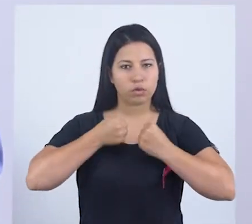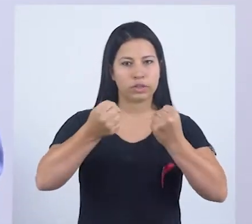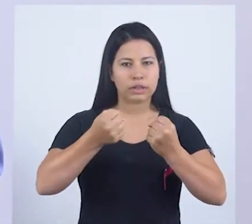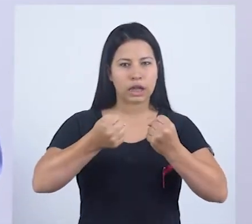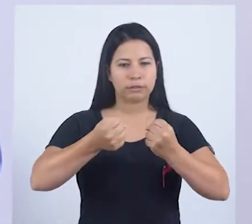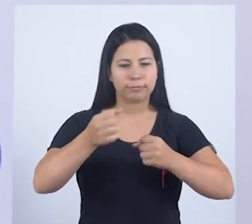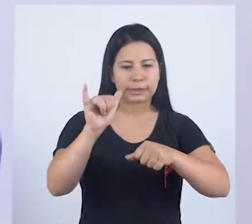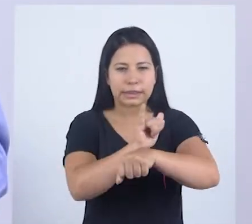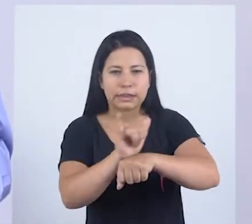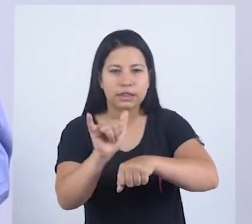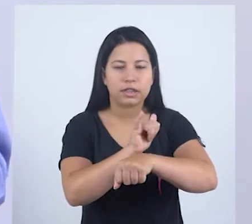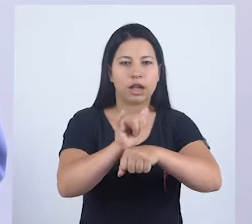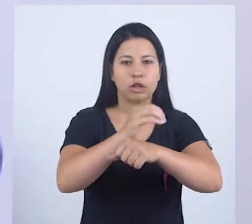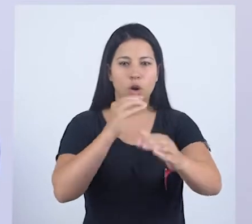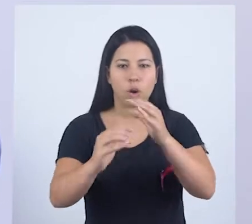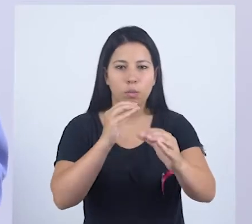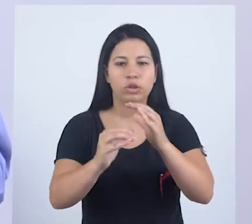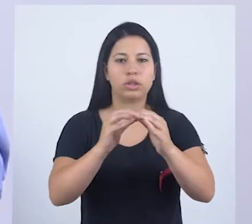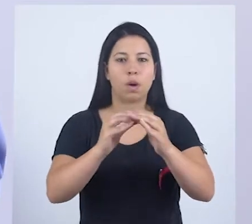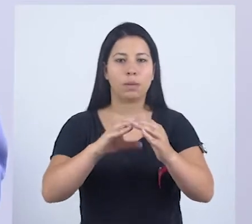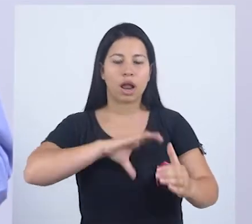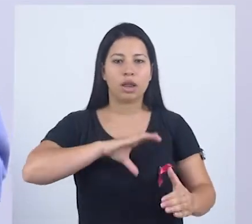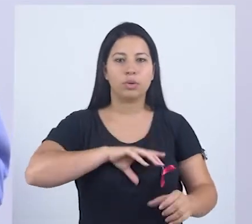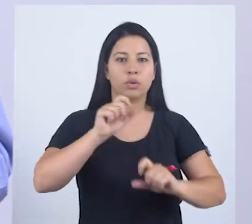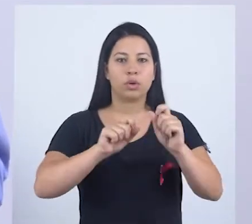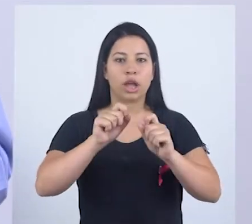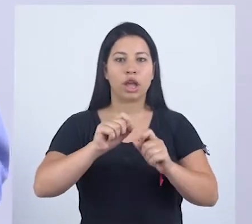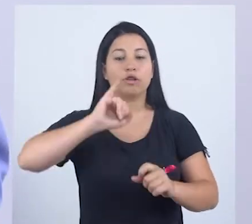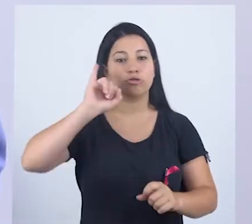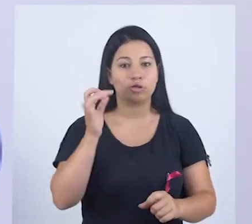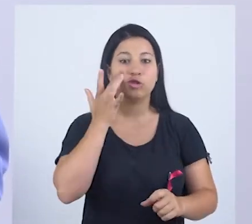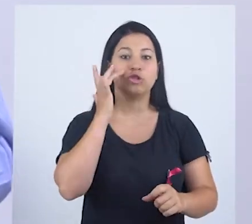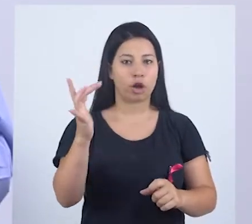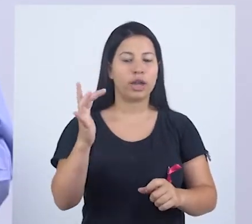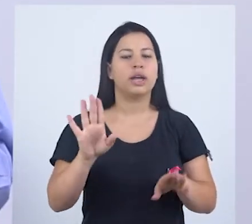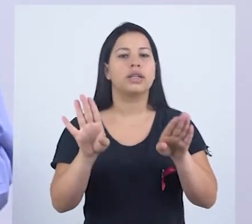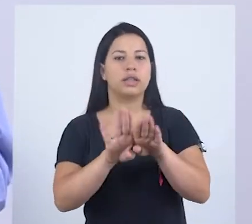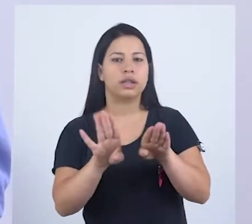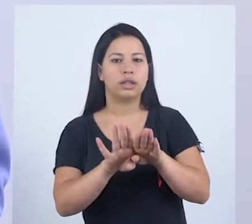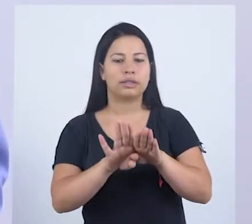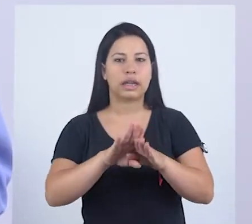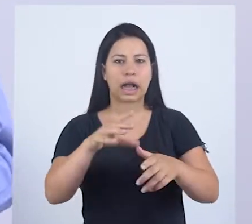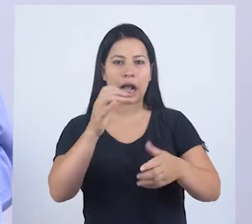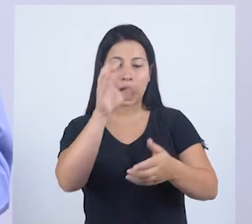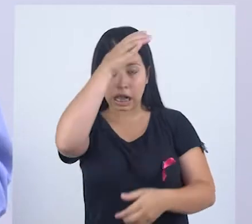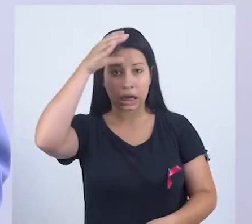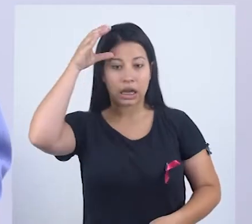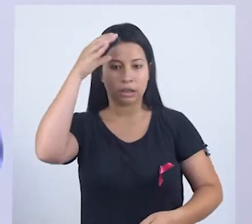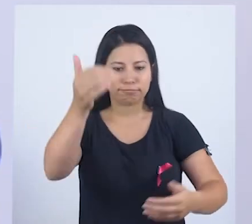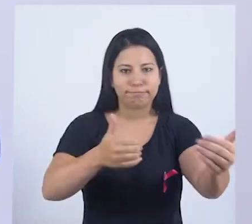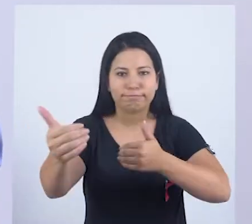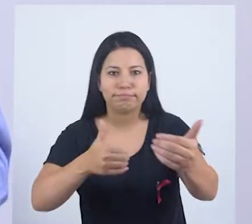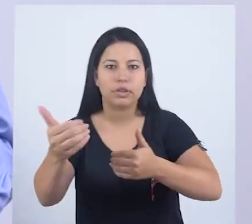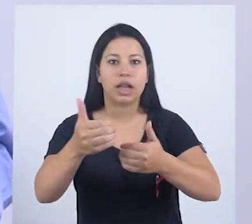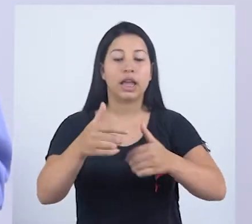estratégias de comunicação para consolidar Limeira como a capital nacional da joia folhada, trazendo mais clientes e gerando mais